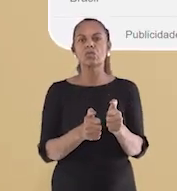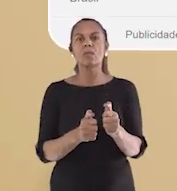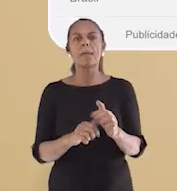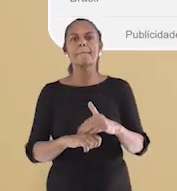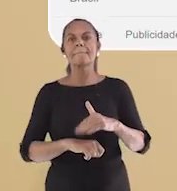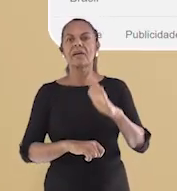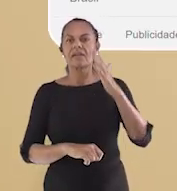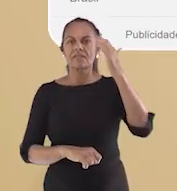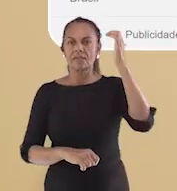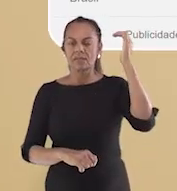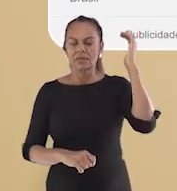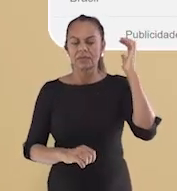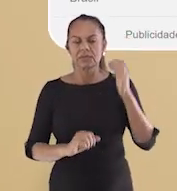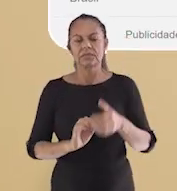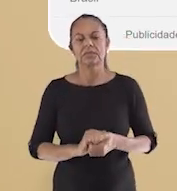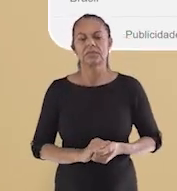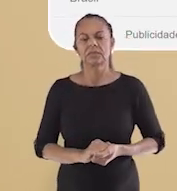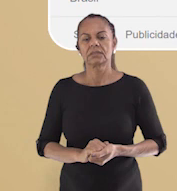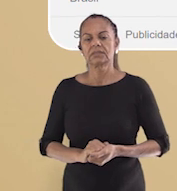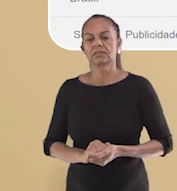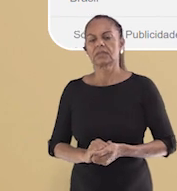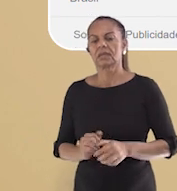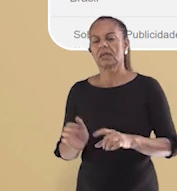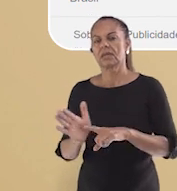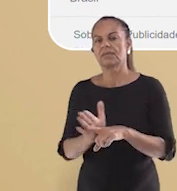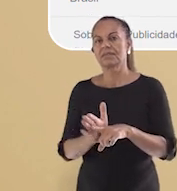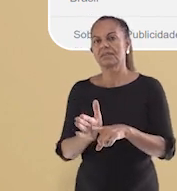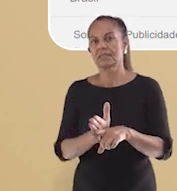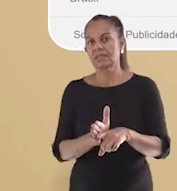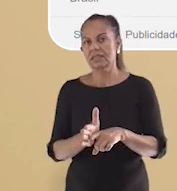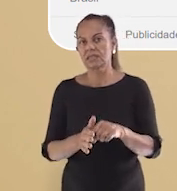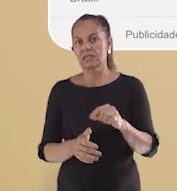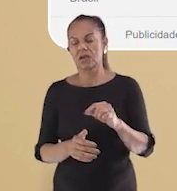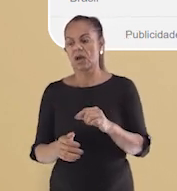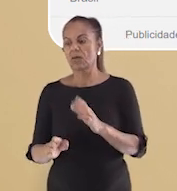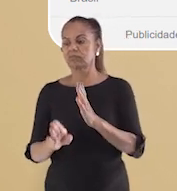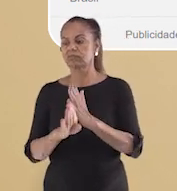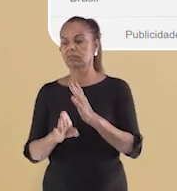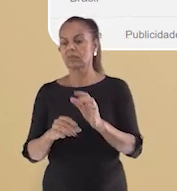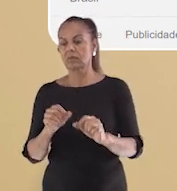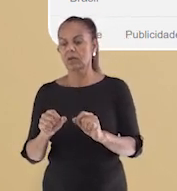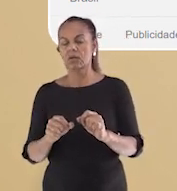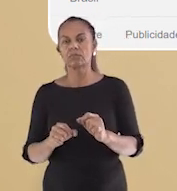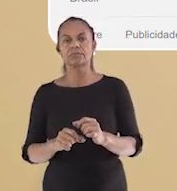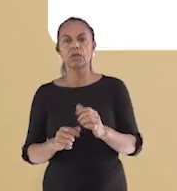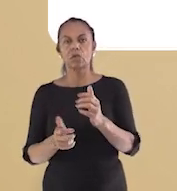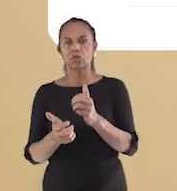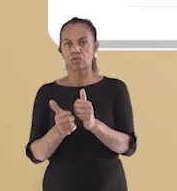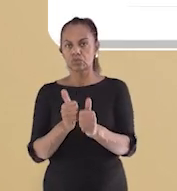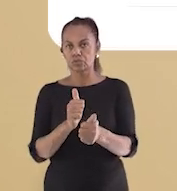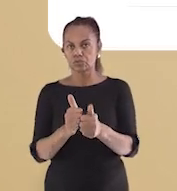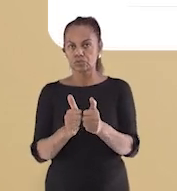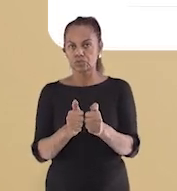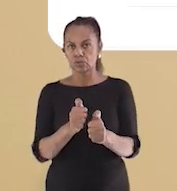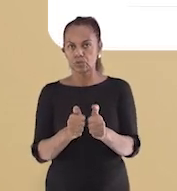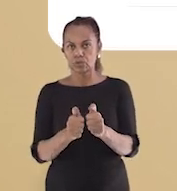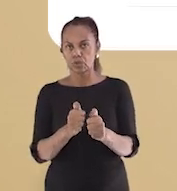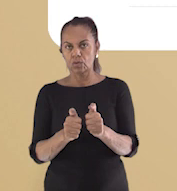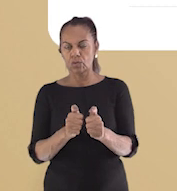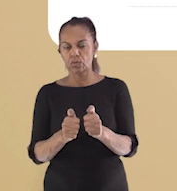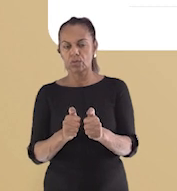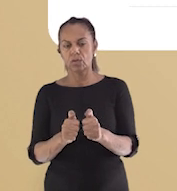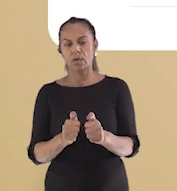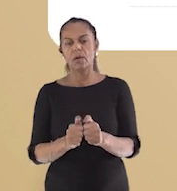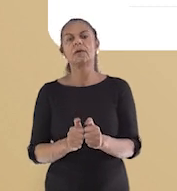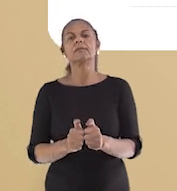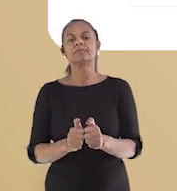Aí está a nossa pesquisa. Segundo o Google, um dos jogos mais jogados do ano são o Minecraft, que é um jogo de 2009,